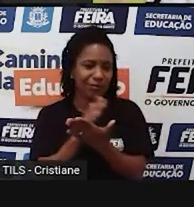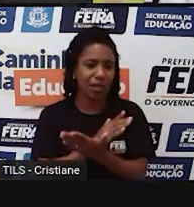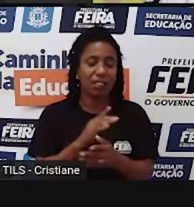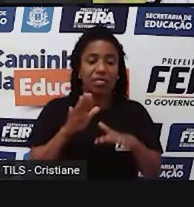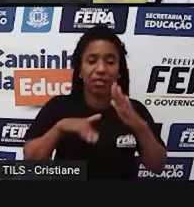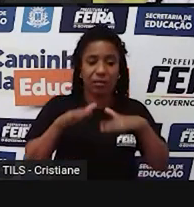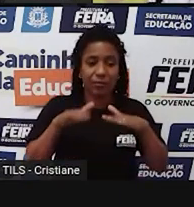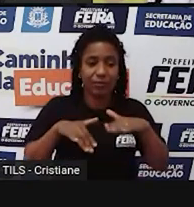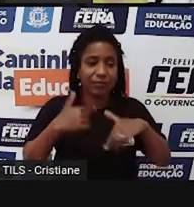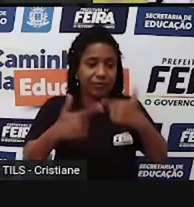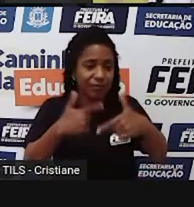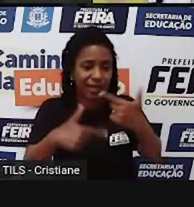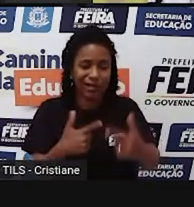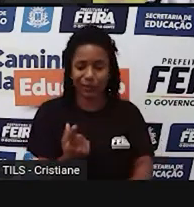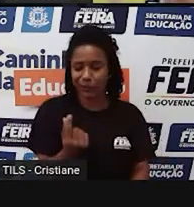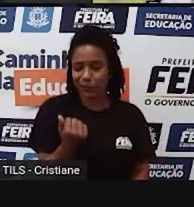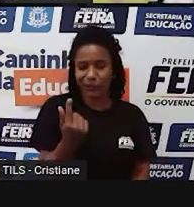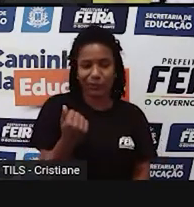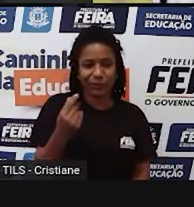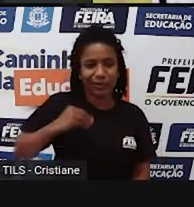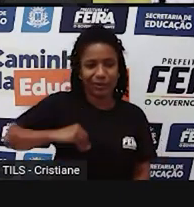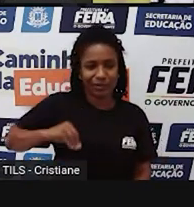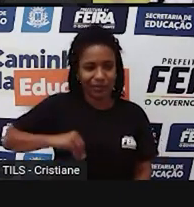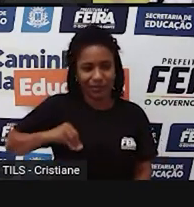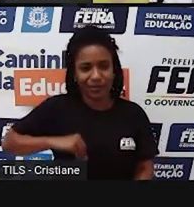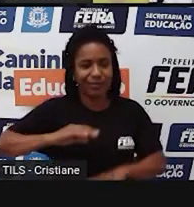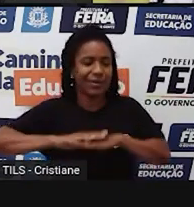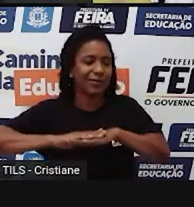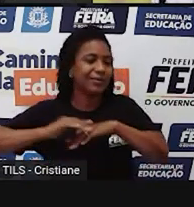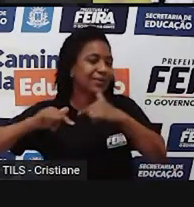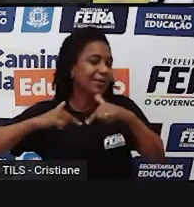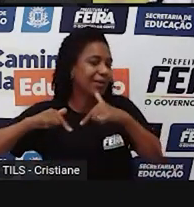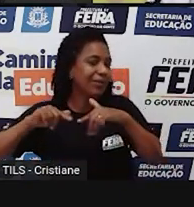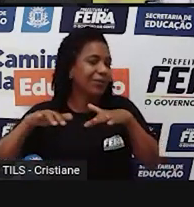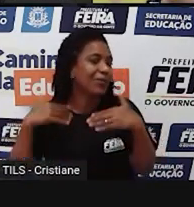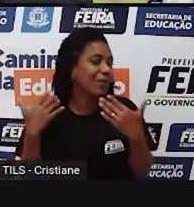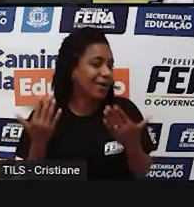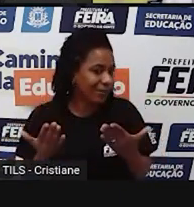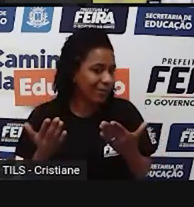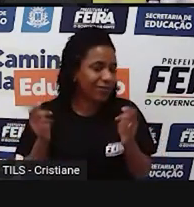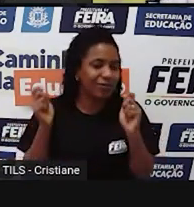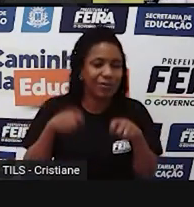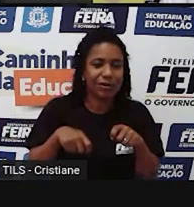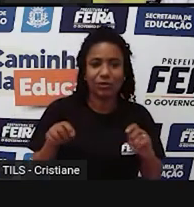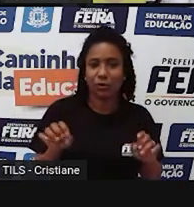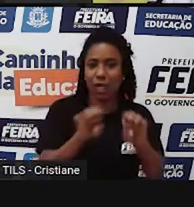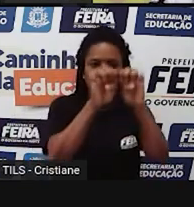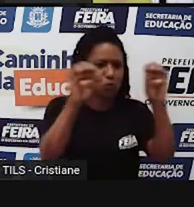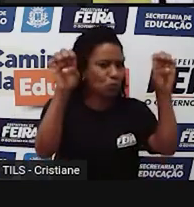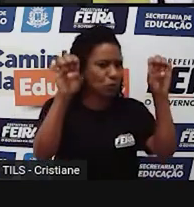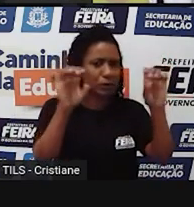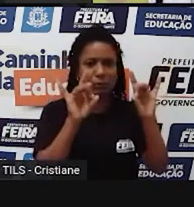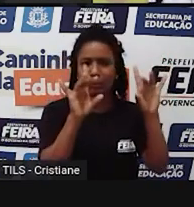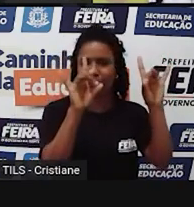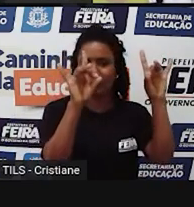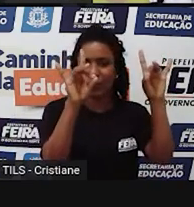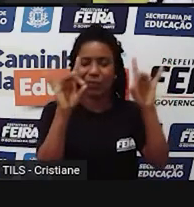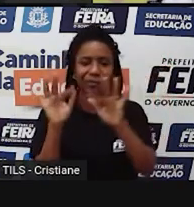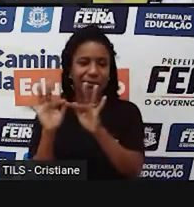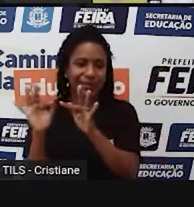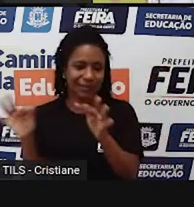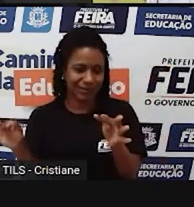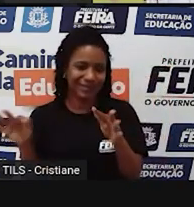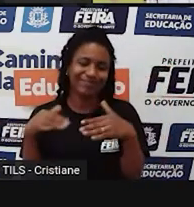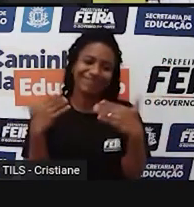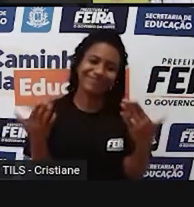ganha e da atividade que você desenvolve, você vai morar em locais com infraestrutura melhor ou pior. Bom,